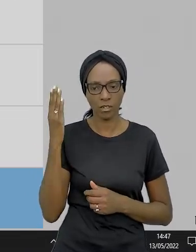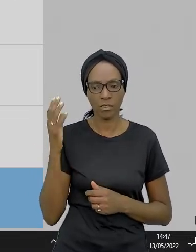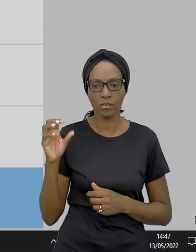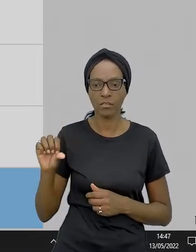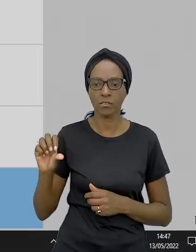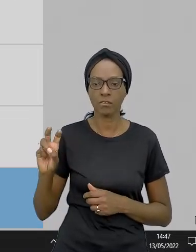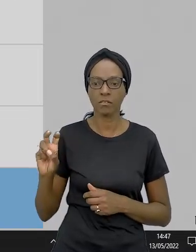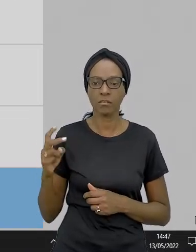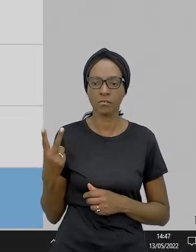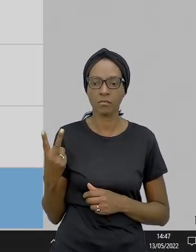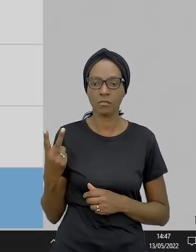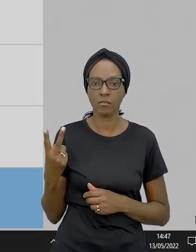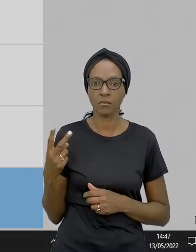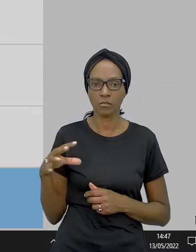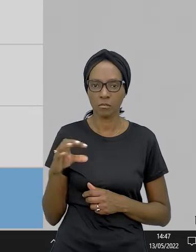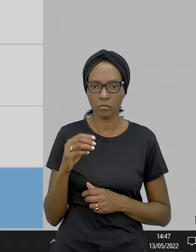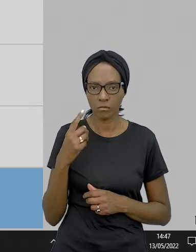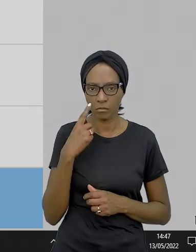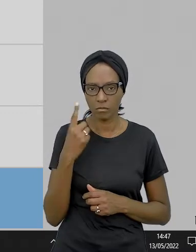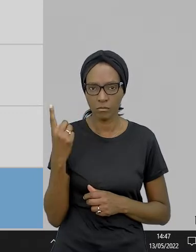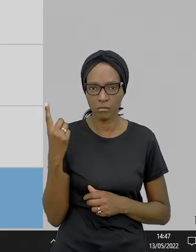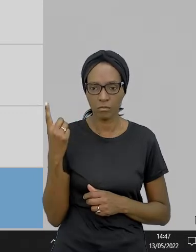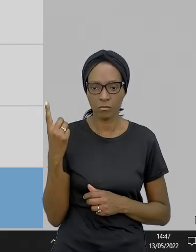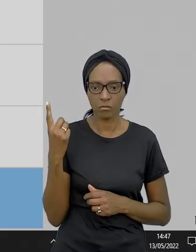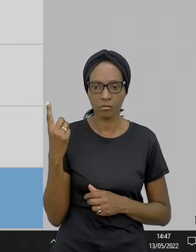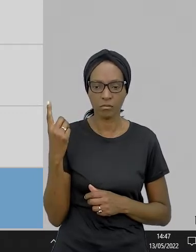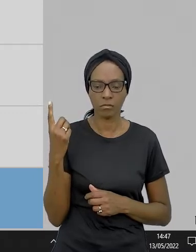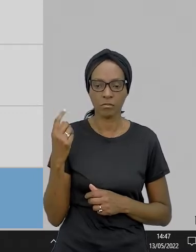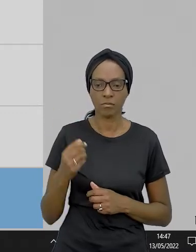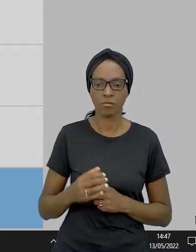mundo ver aí, ó, tá aí na telinha.